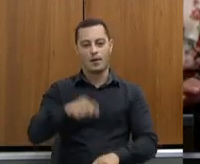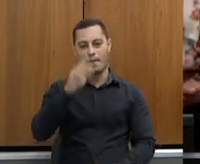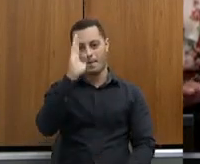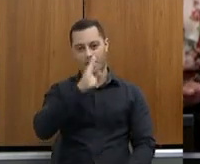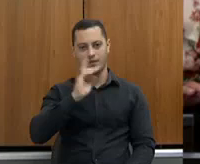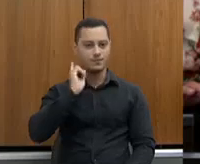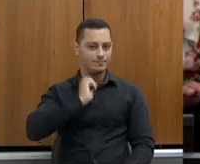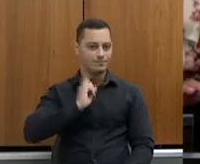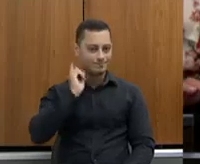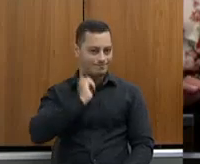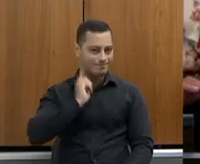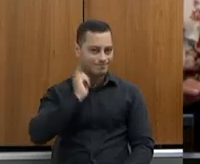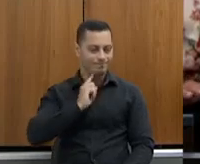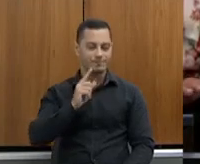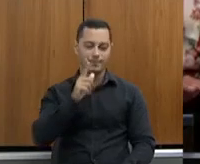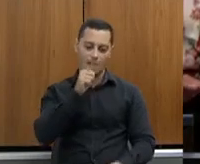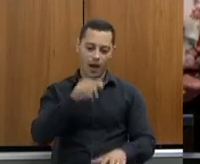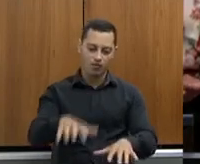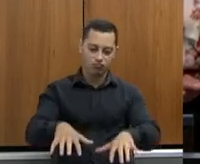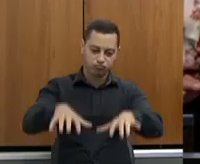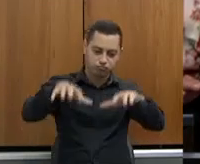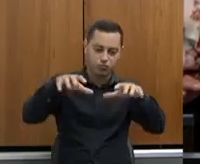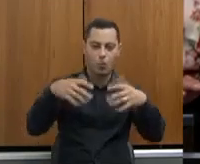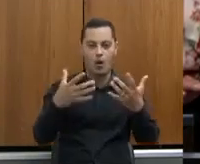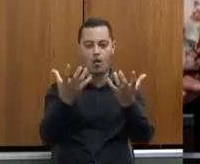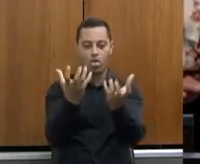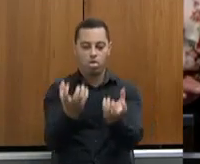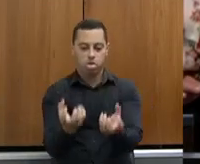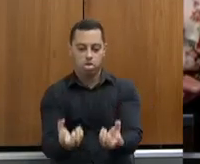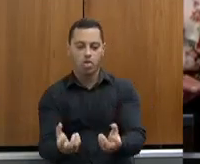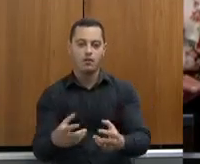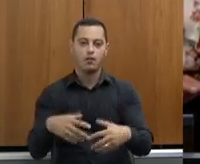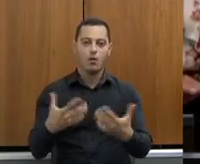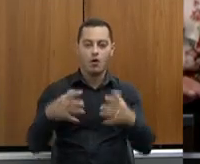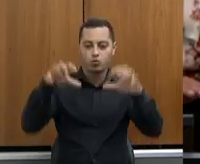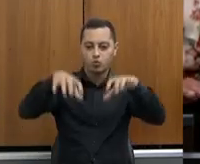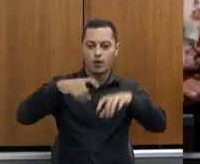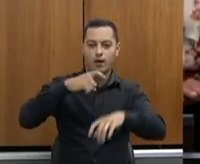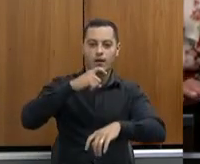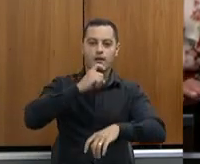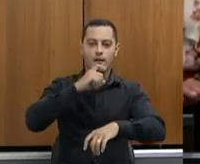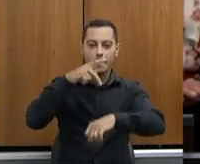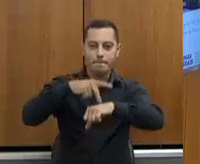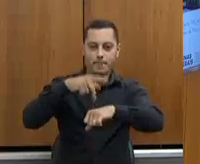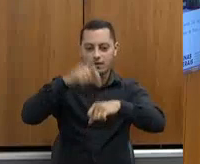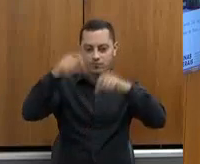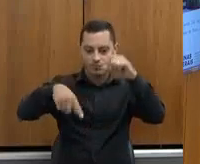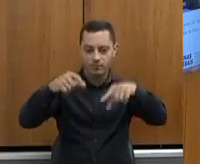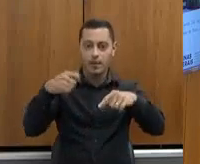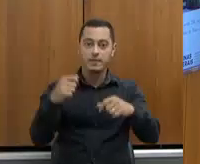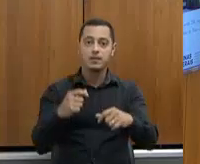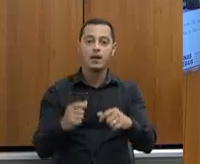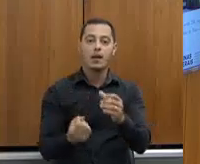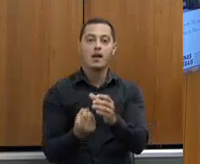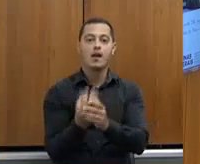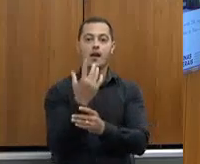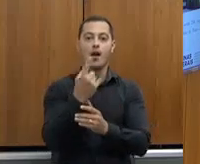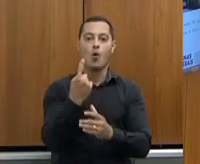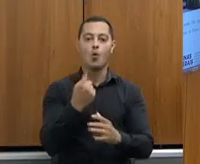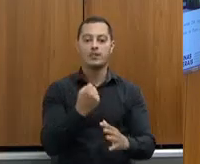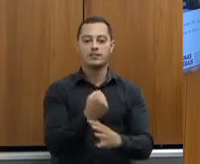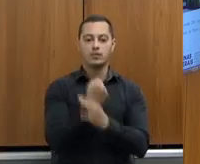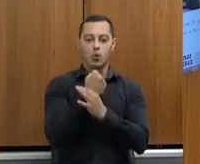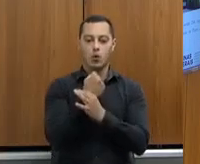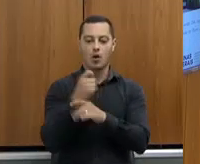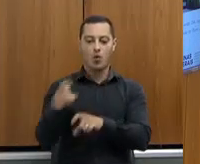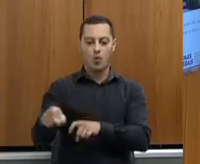no Estado de Minas Gerais, é enchente, é seca, é granizo, e aí nós criamos um seguro rural que, principalmente, os pequenos